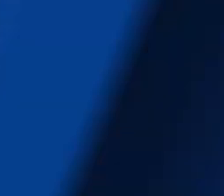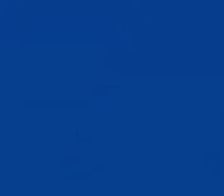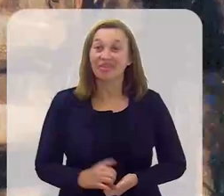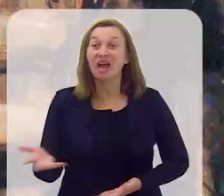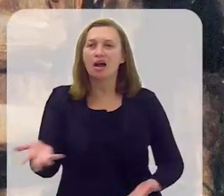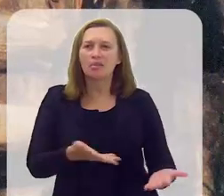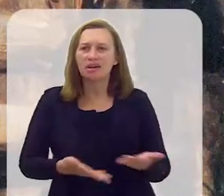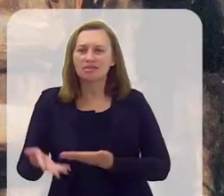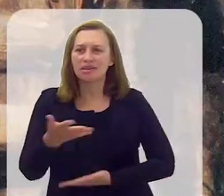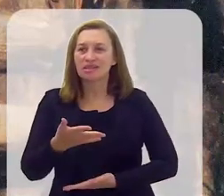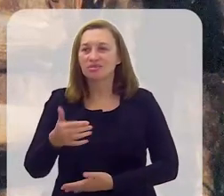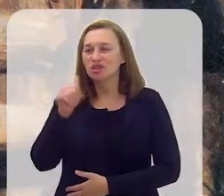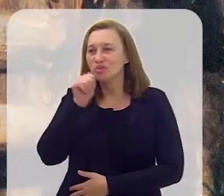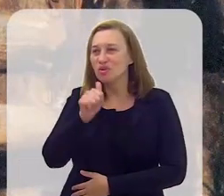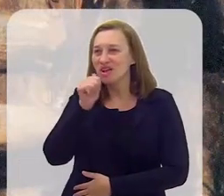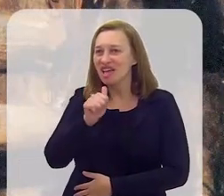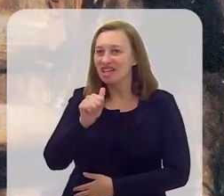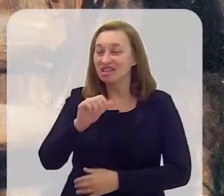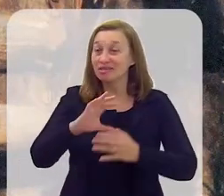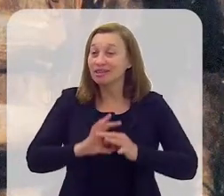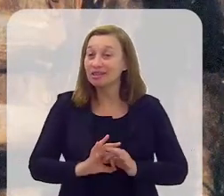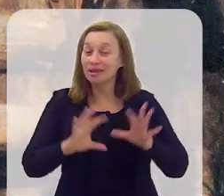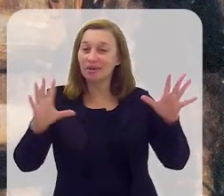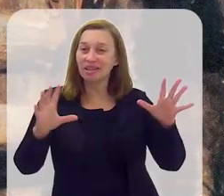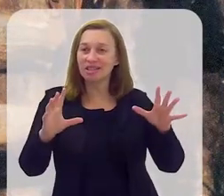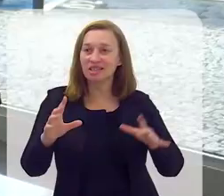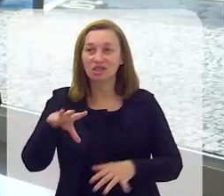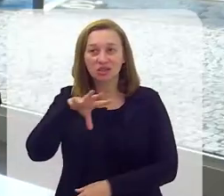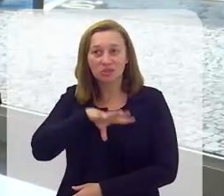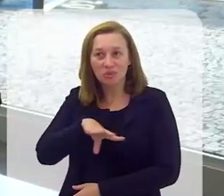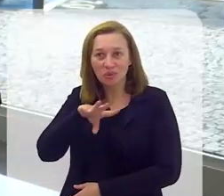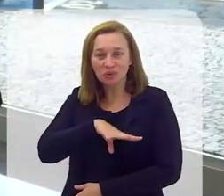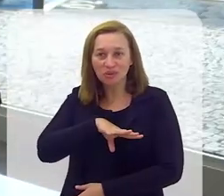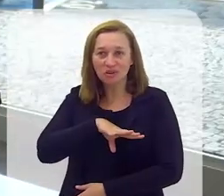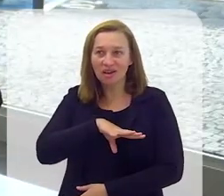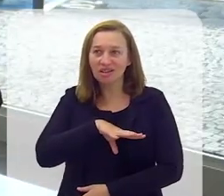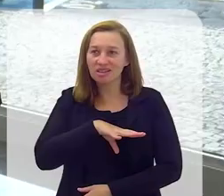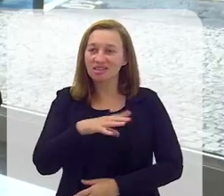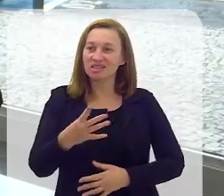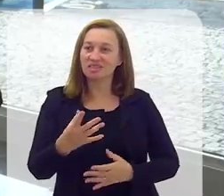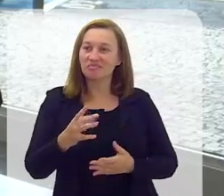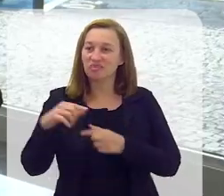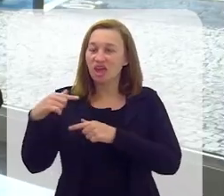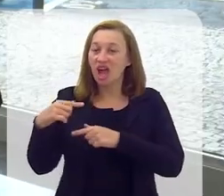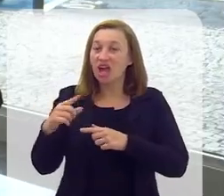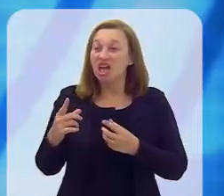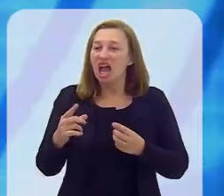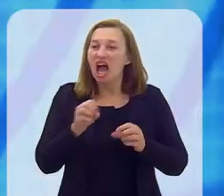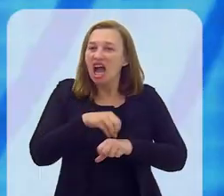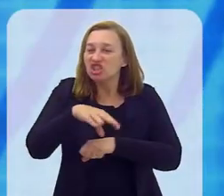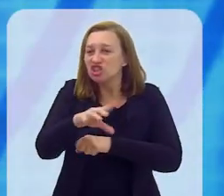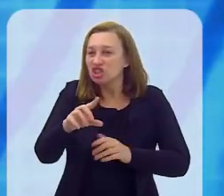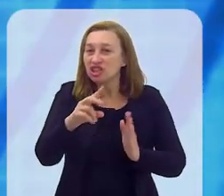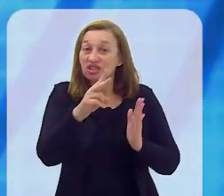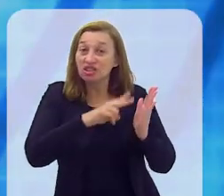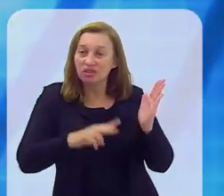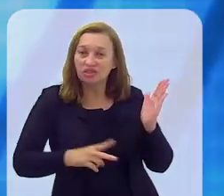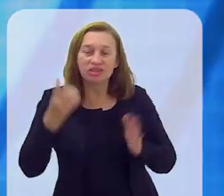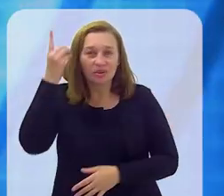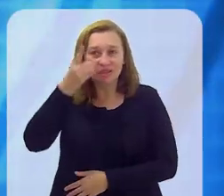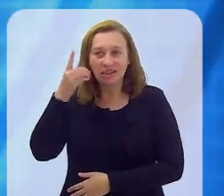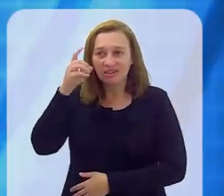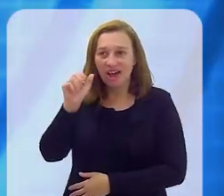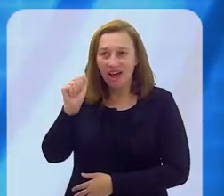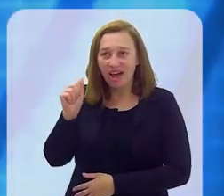A participação das mulheres na nossa independência de Portugal. A origem da expressão de cabo a rabo. A dica de leitura do